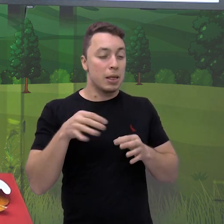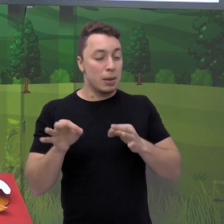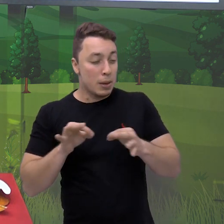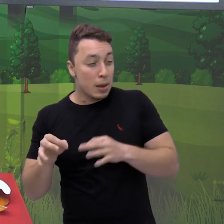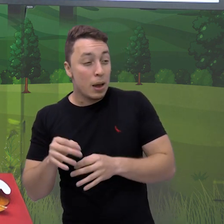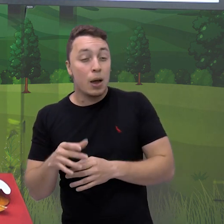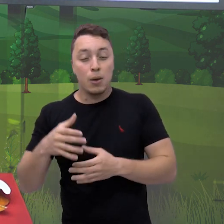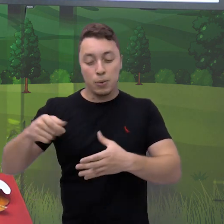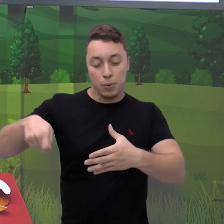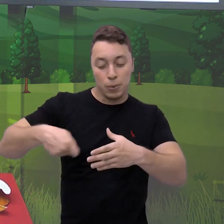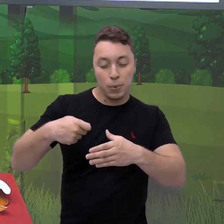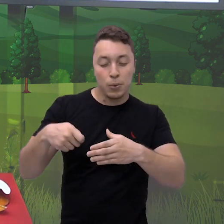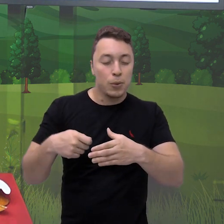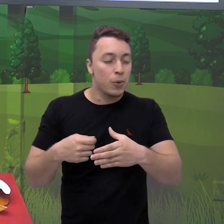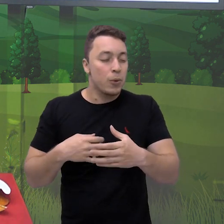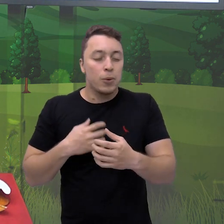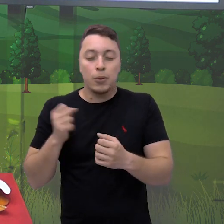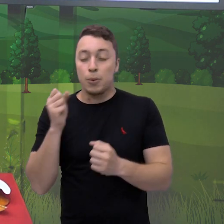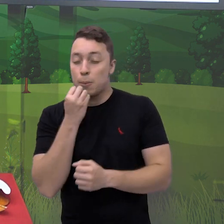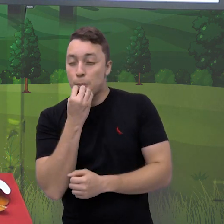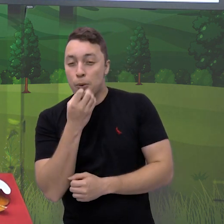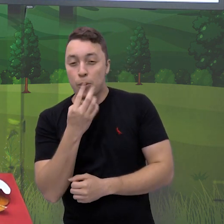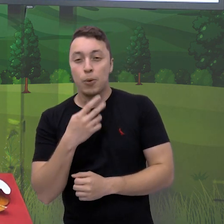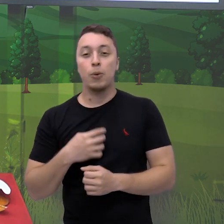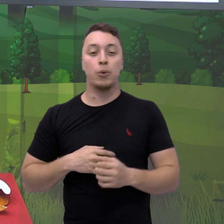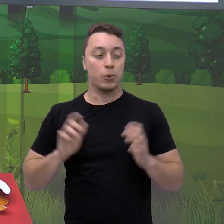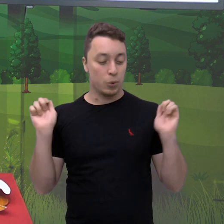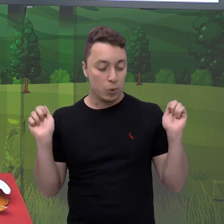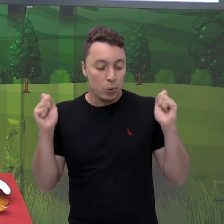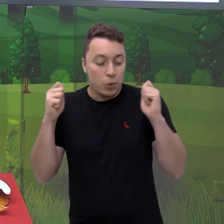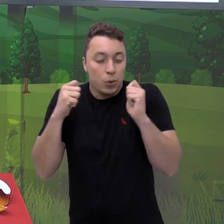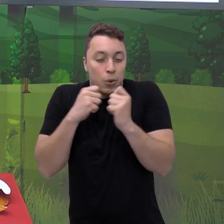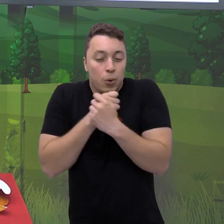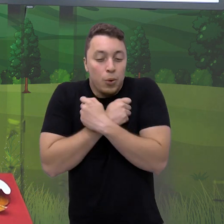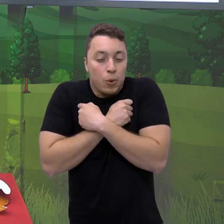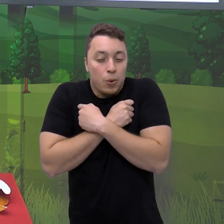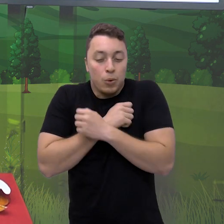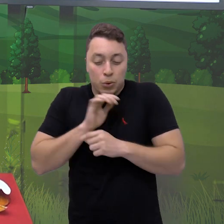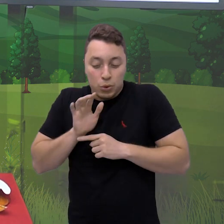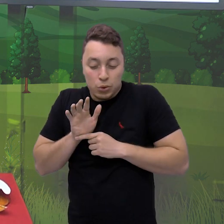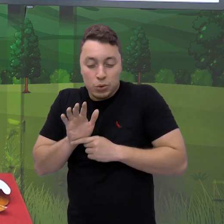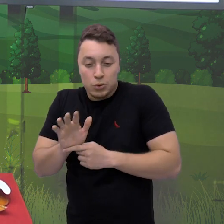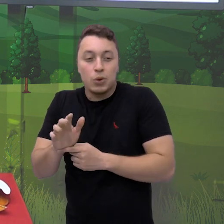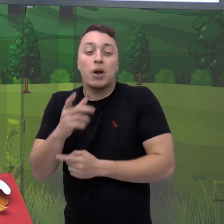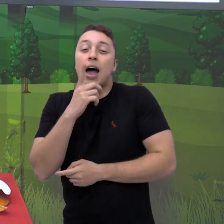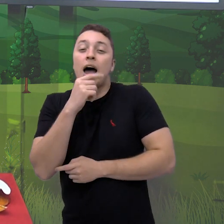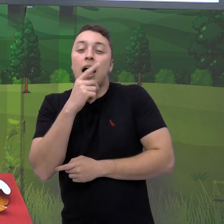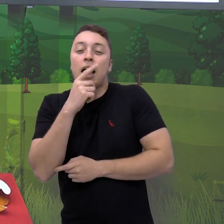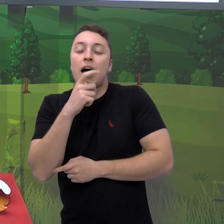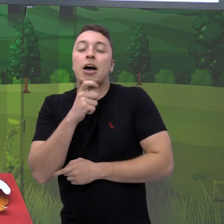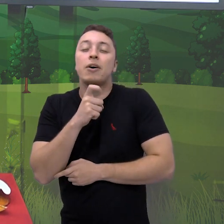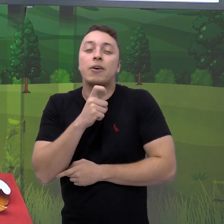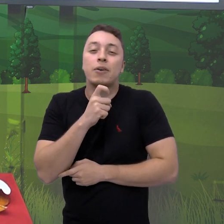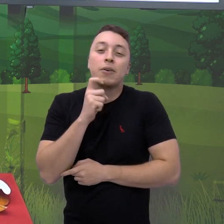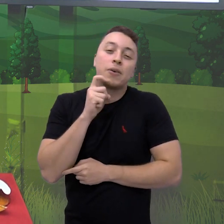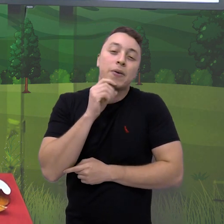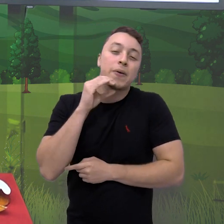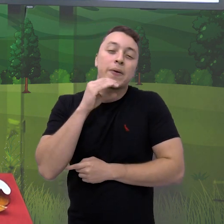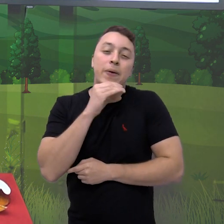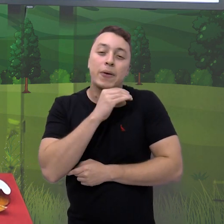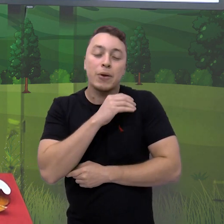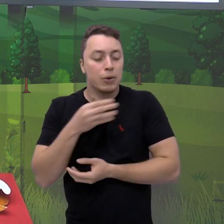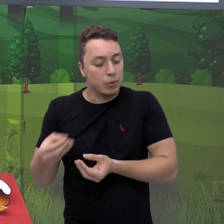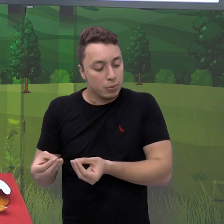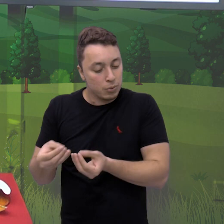gostosa, agasalhou a cigarra, colocou os pezinhos dela dentro de uma água quente e serviu o pratinho de